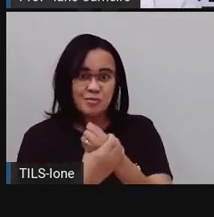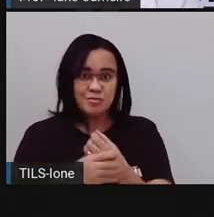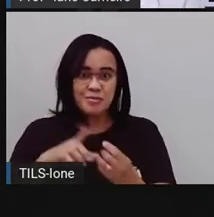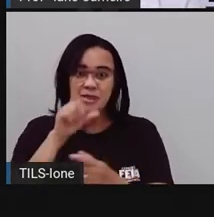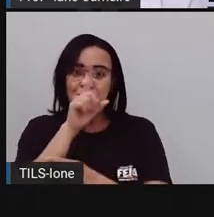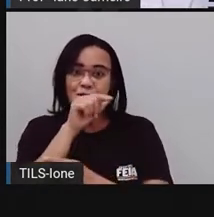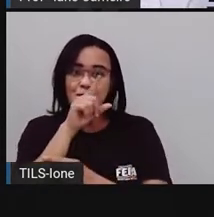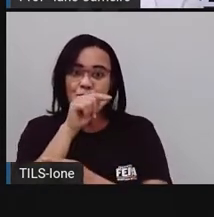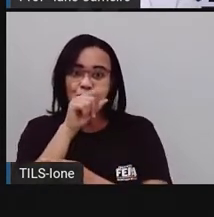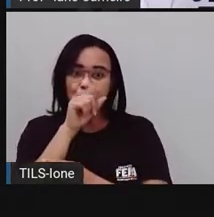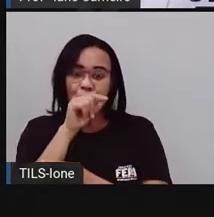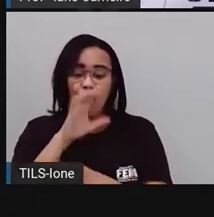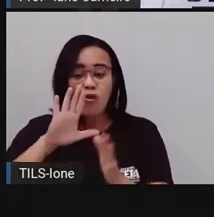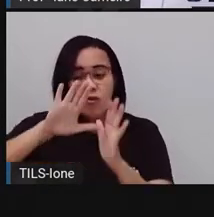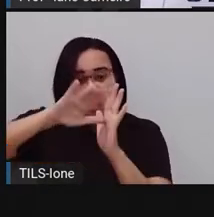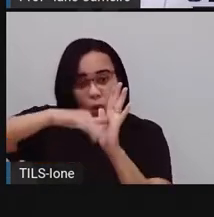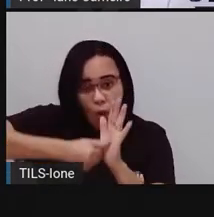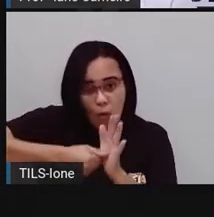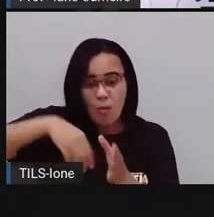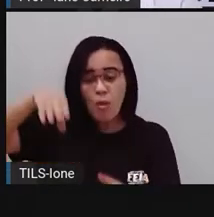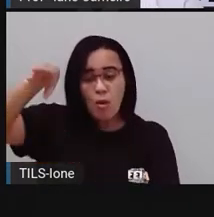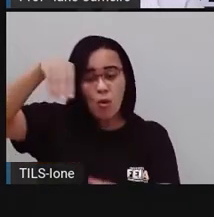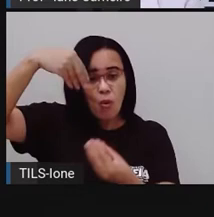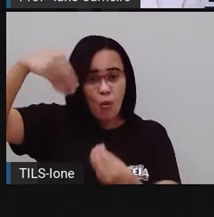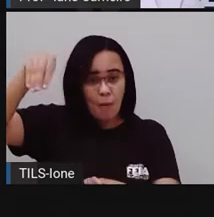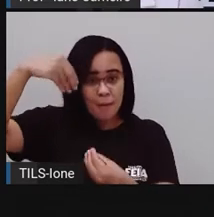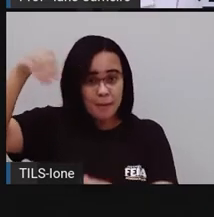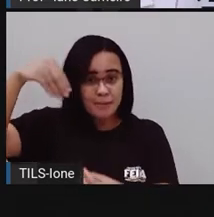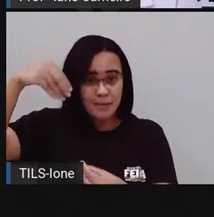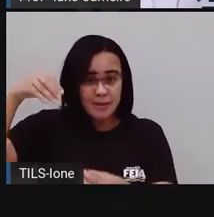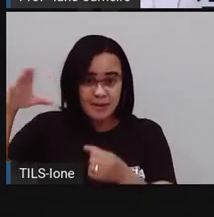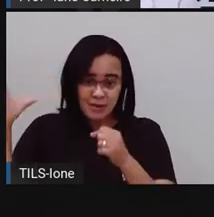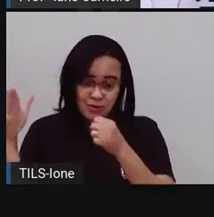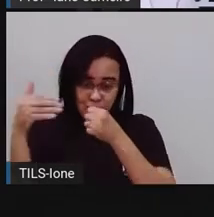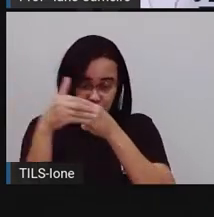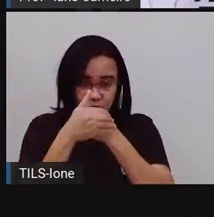que cobria o anel da princesa Maribel.